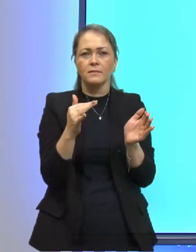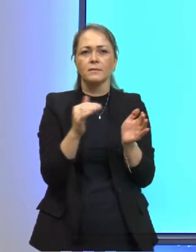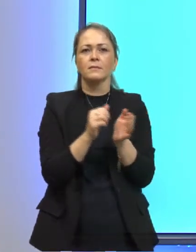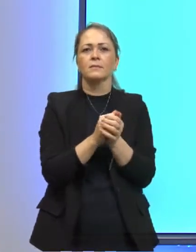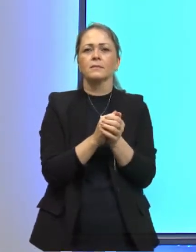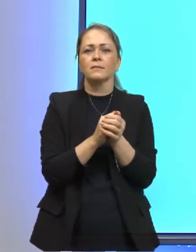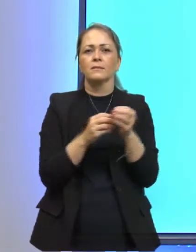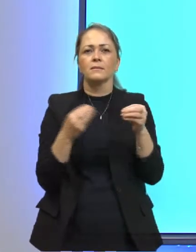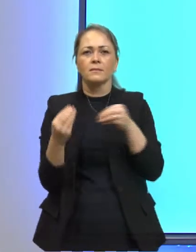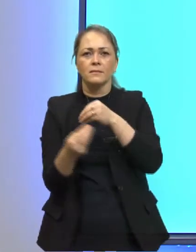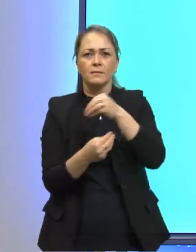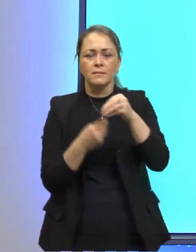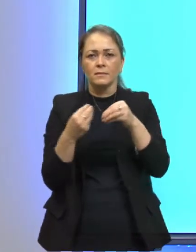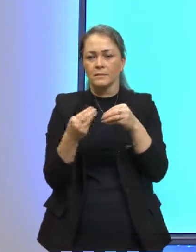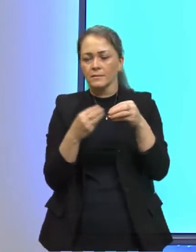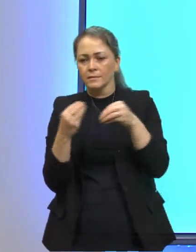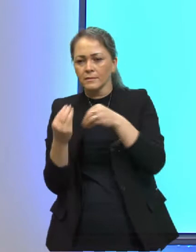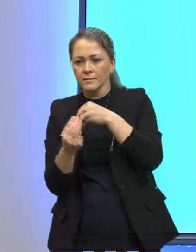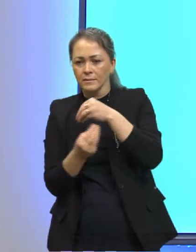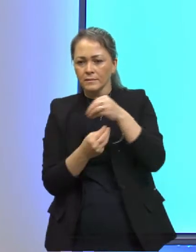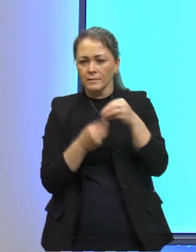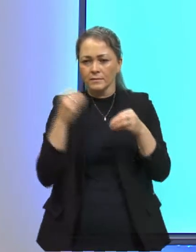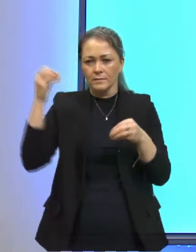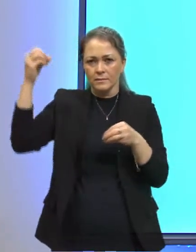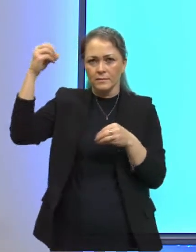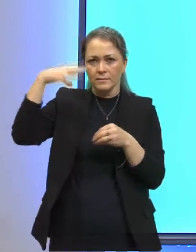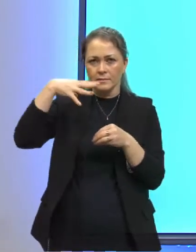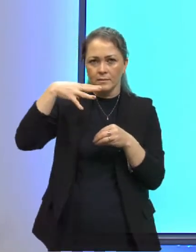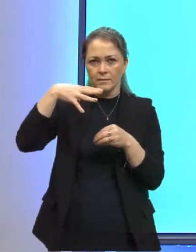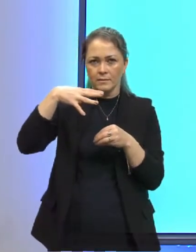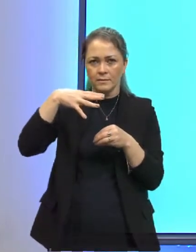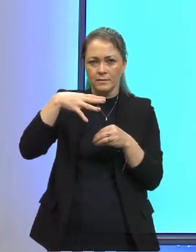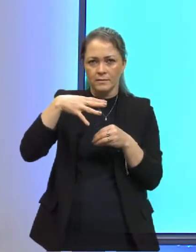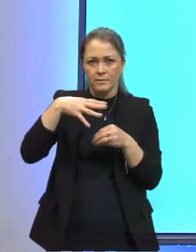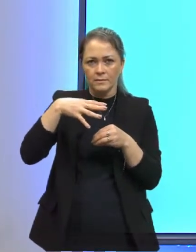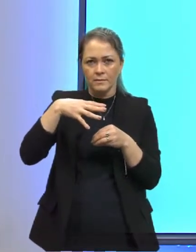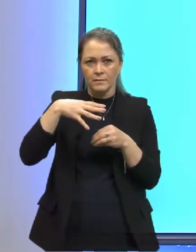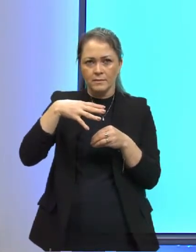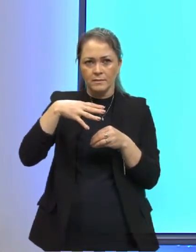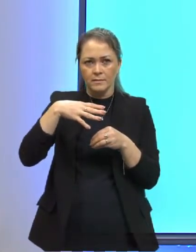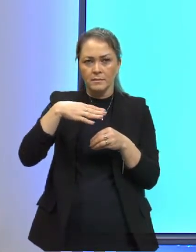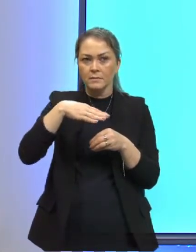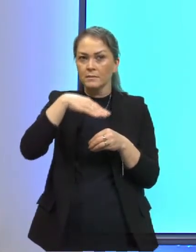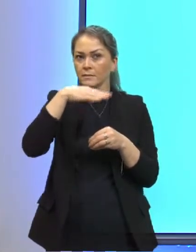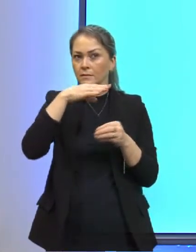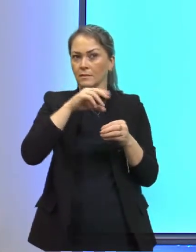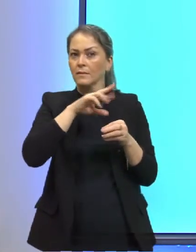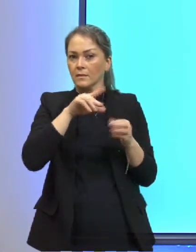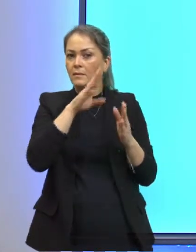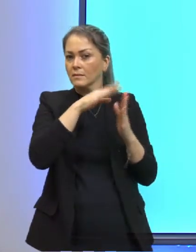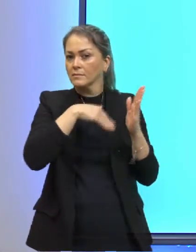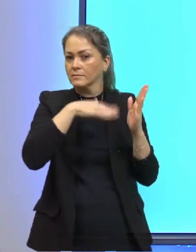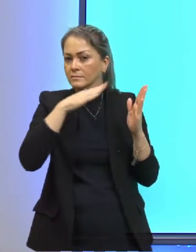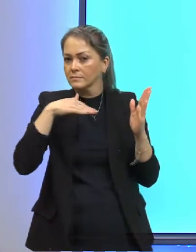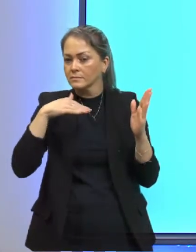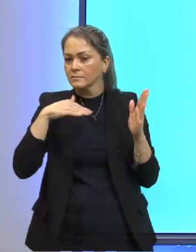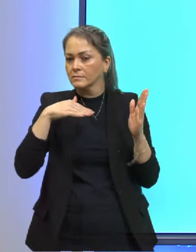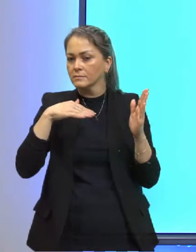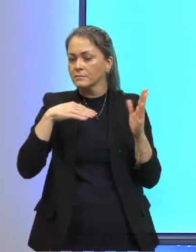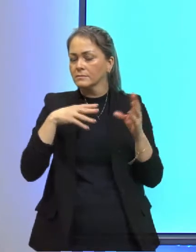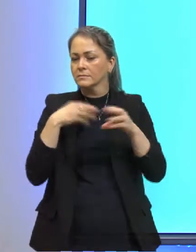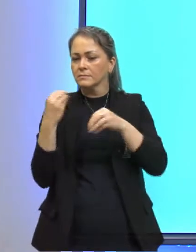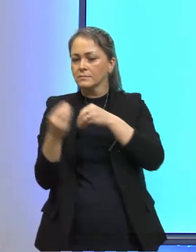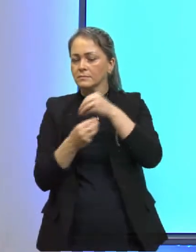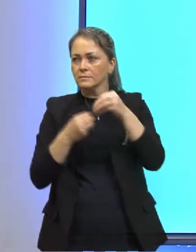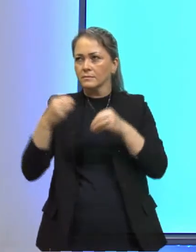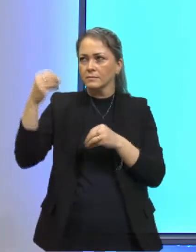se eu misturar todas essas luzes, que é diferente de misturar tintas, mas se eu misturar todas essas luzes, quando eu estou